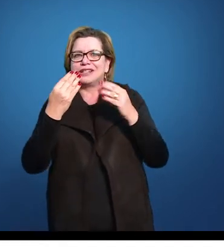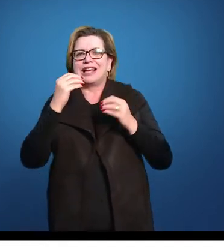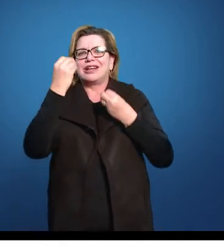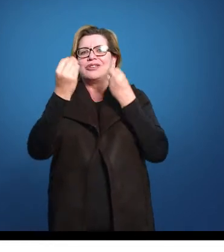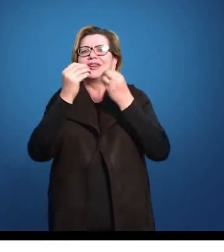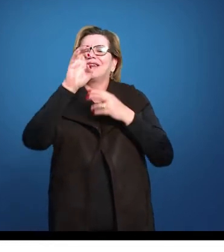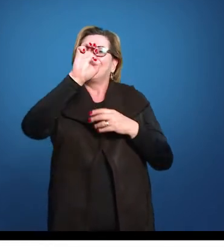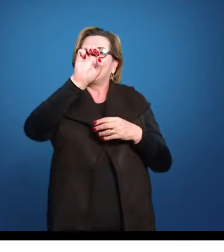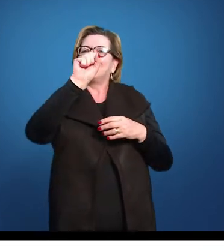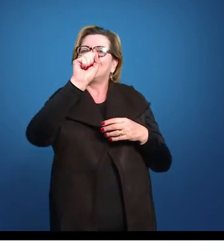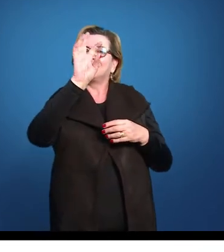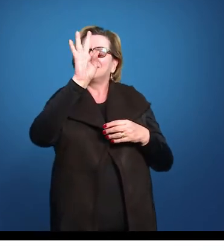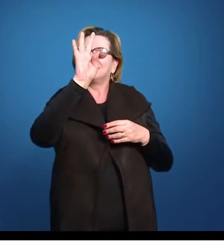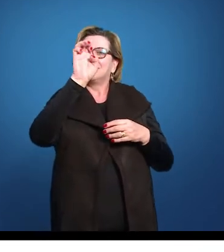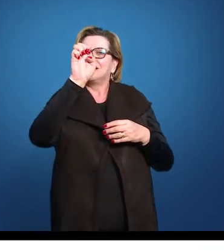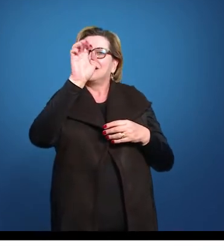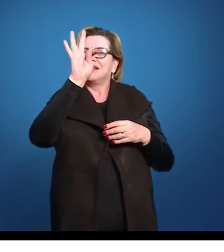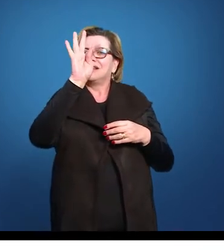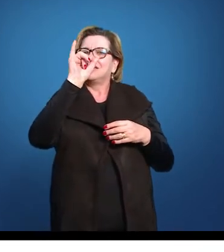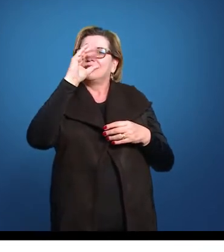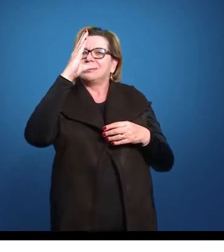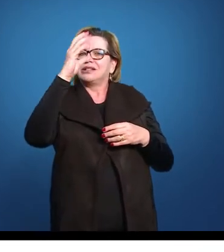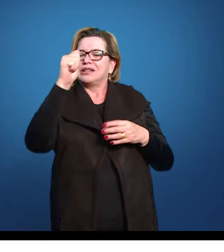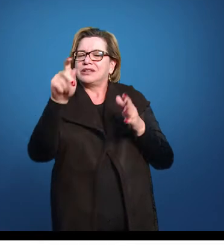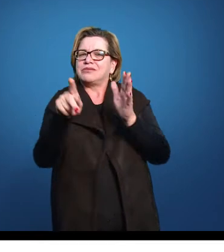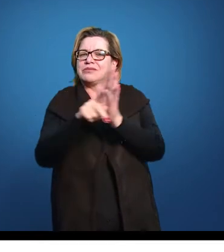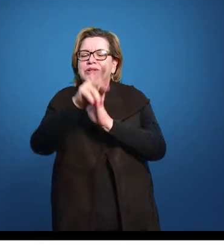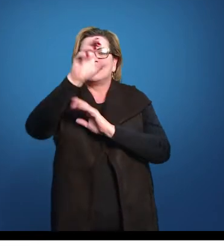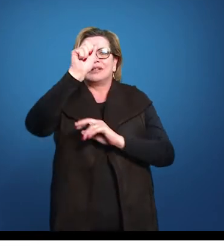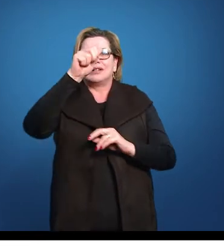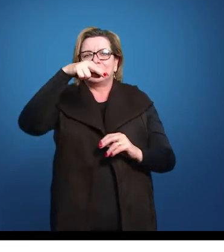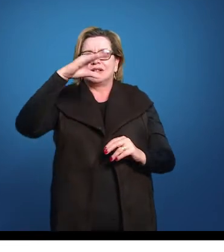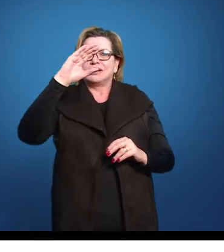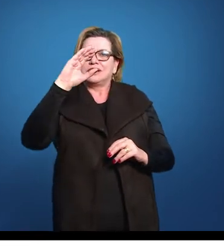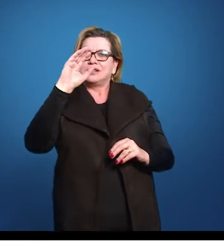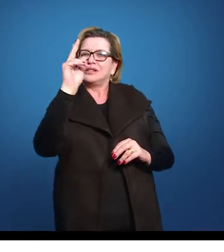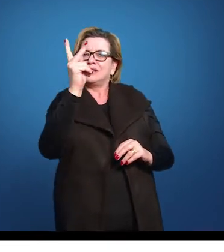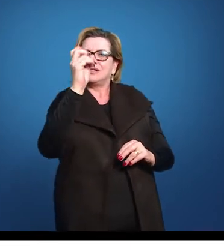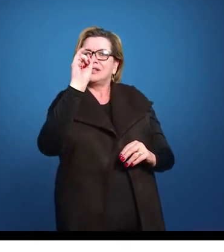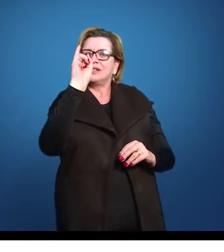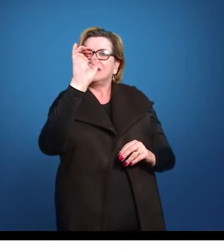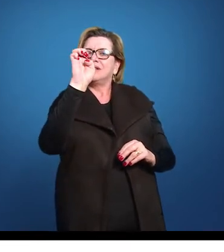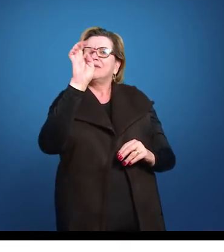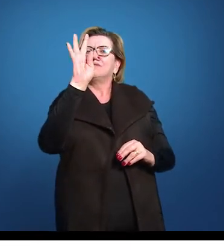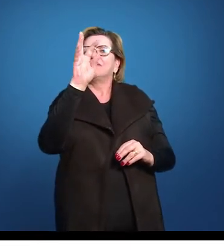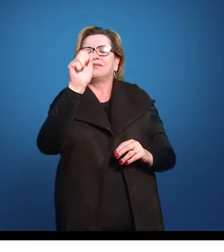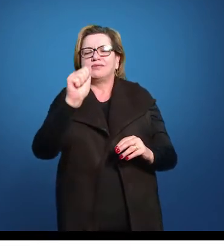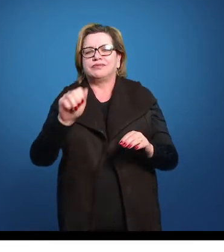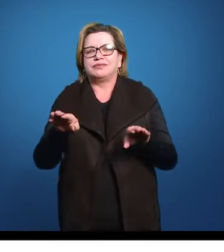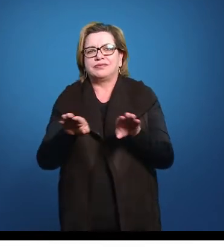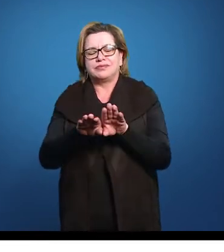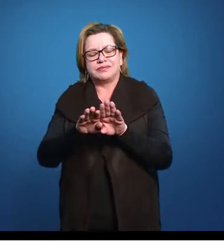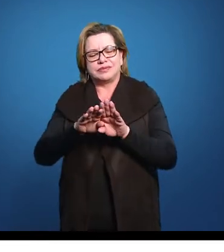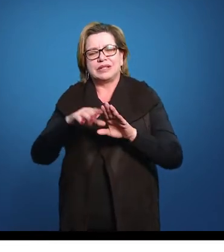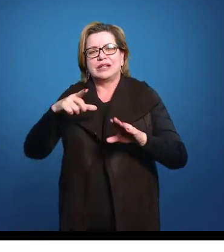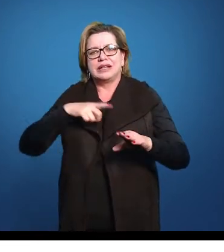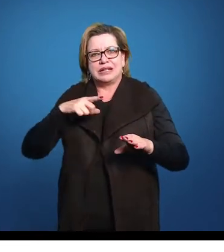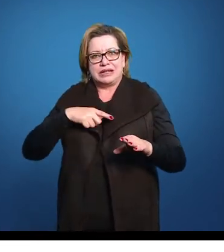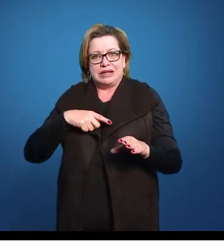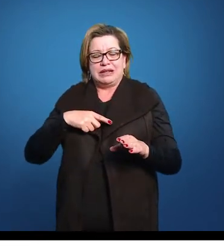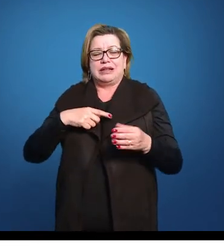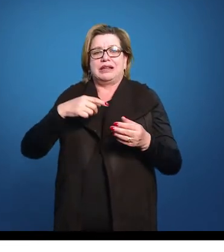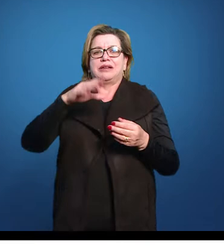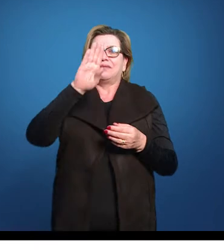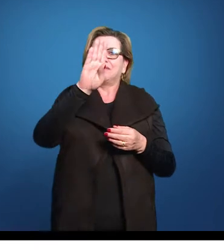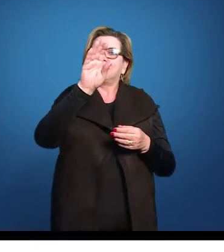estética do padre Anchieta. Ainda faz parte dessa era das manifestações literárias, o barroco, com a